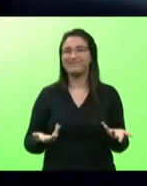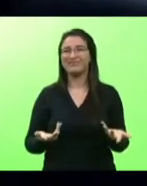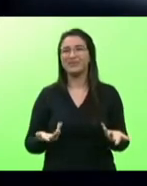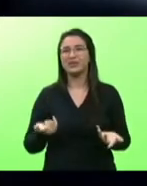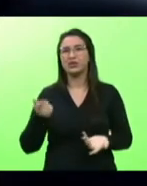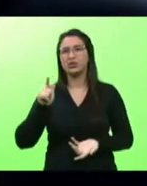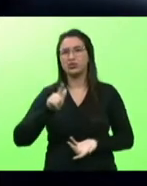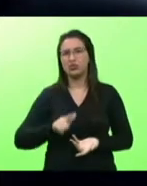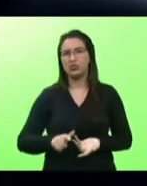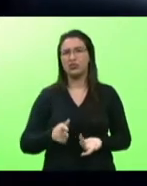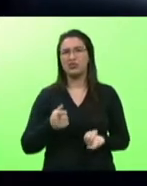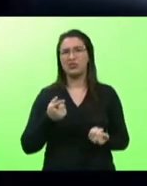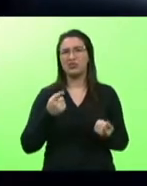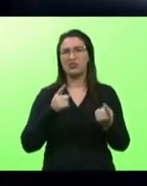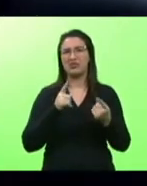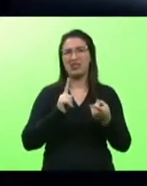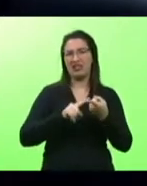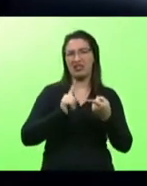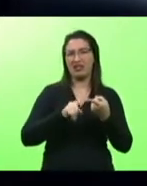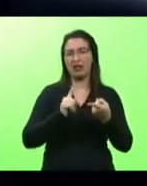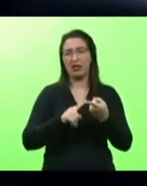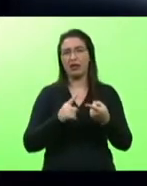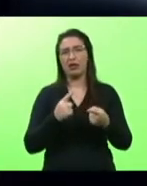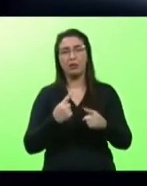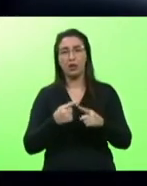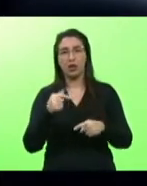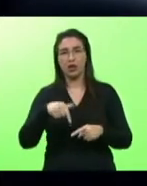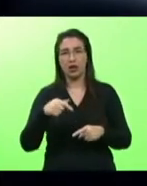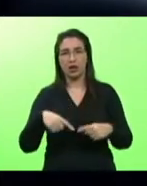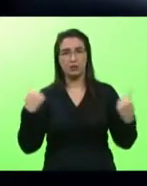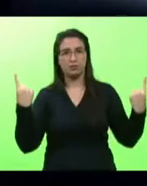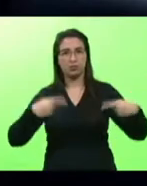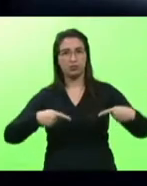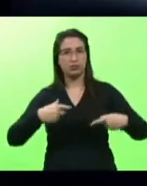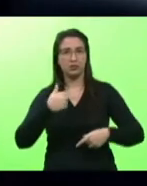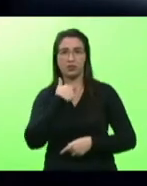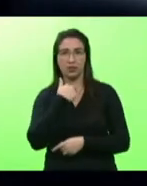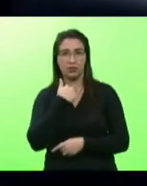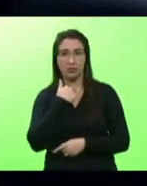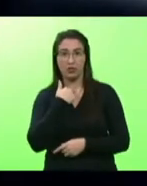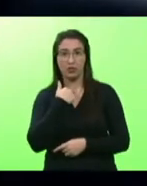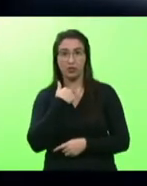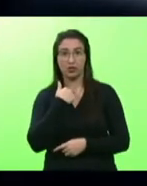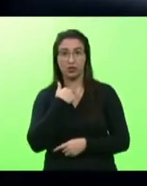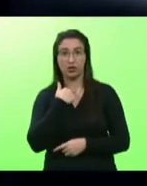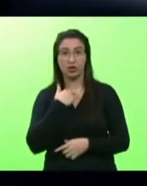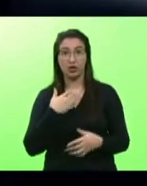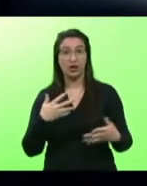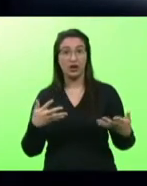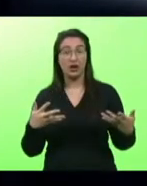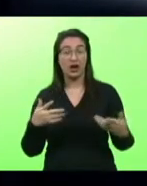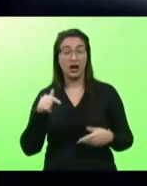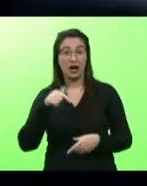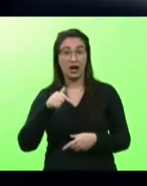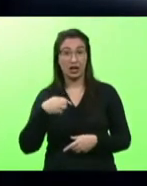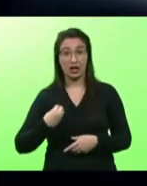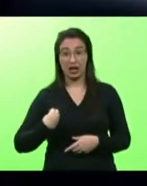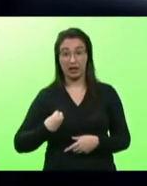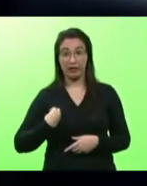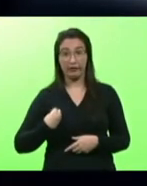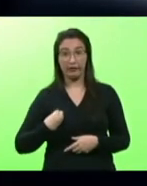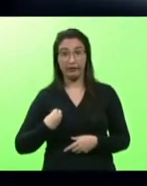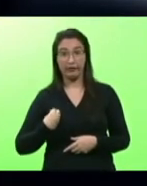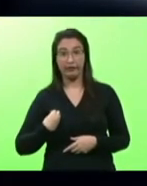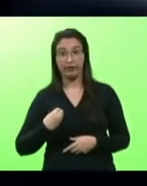retaliação porque aqui não pode ter disputa aqui está a vida das pessoas e nós precisamos das vacinas